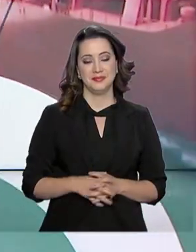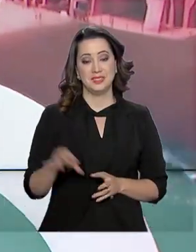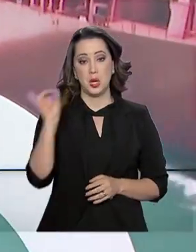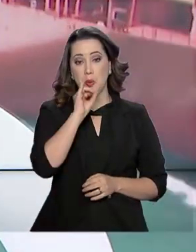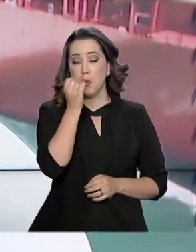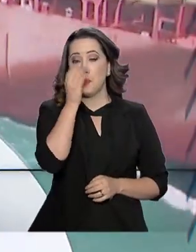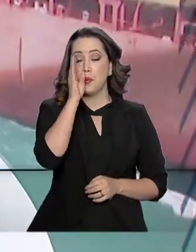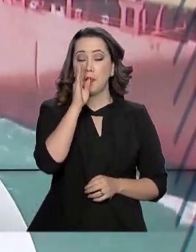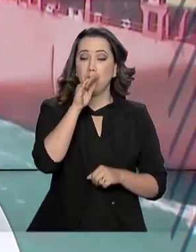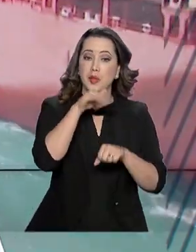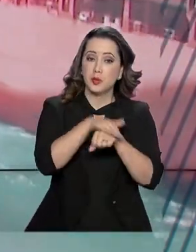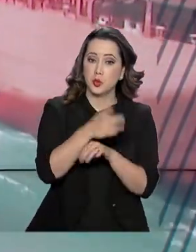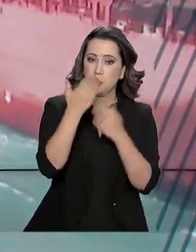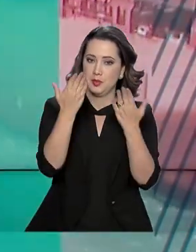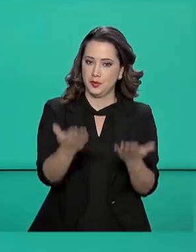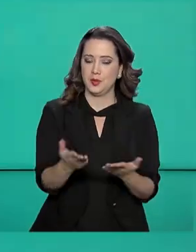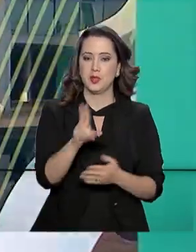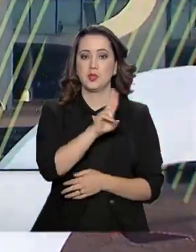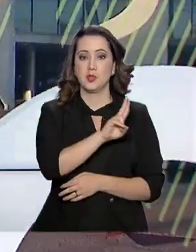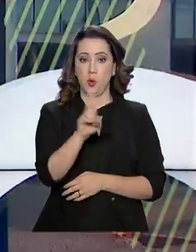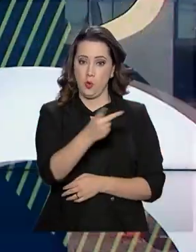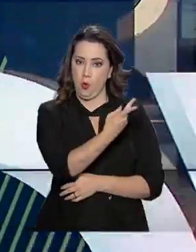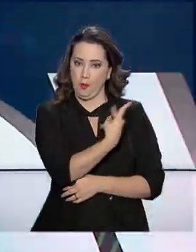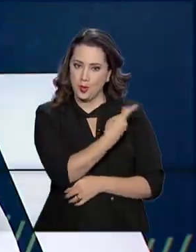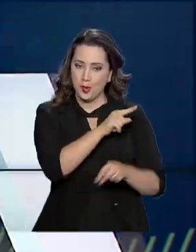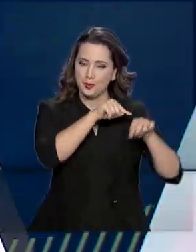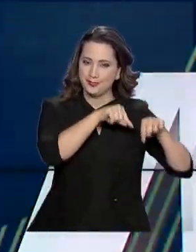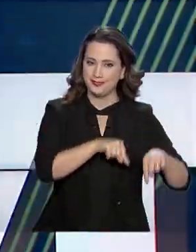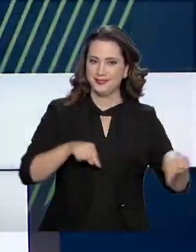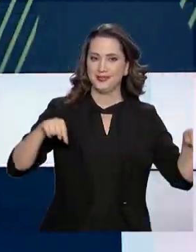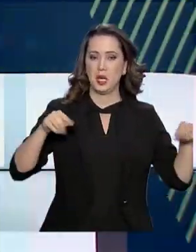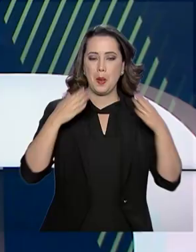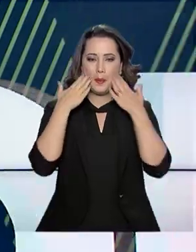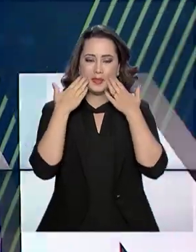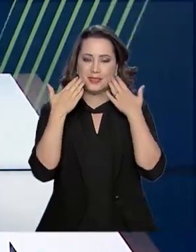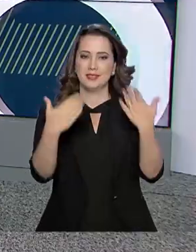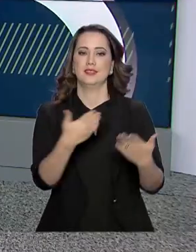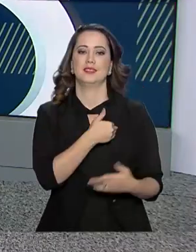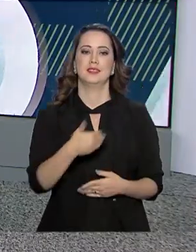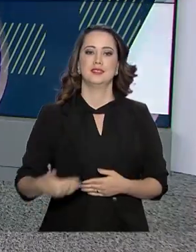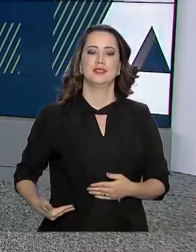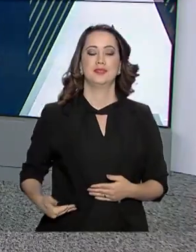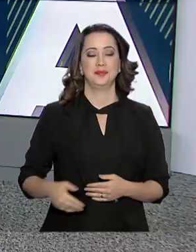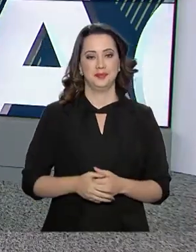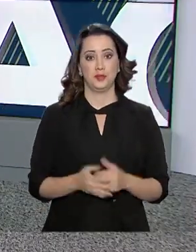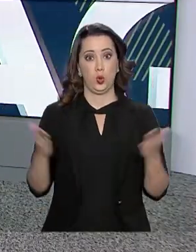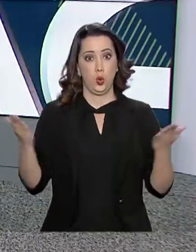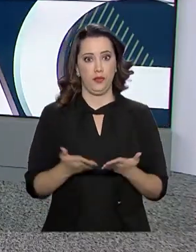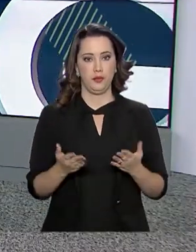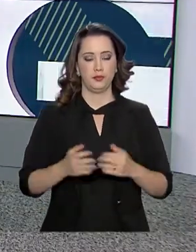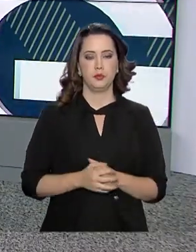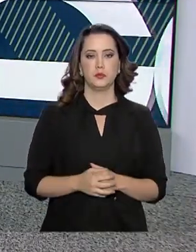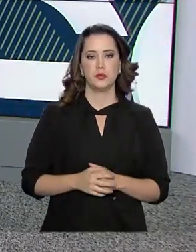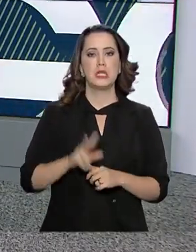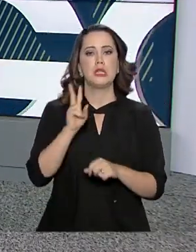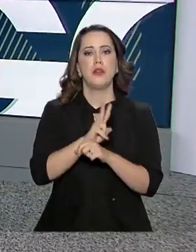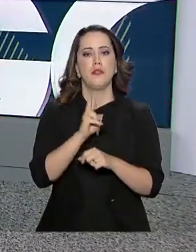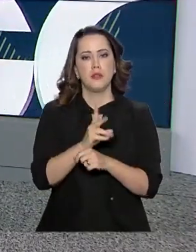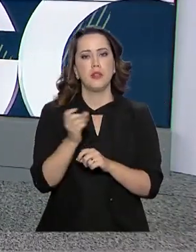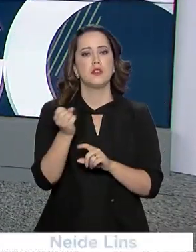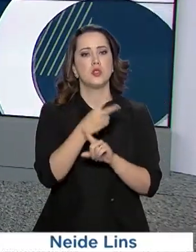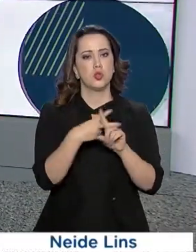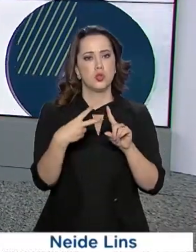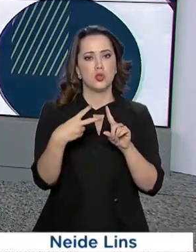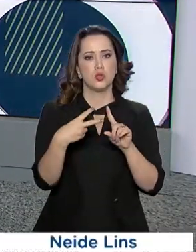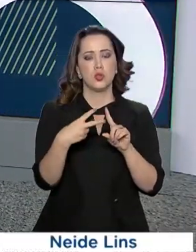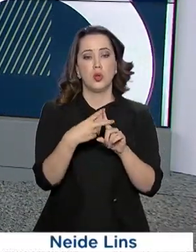Olá, boa noite pra você, eu sou Lilian Reis e estamos de volta com o Governo Agora. Defesa das reformas tributária